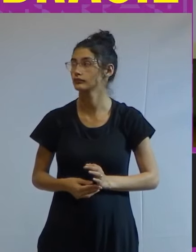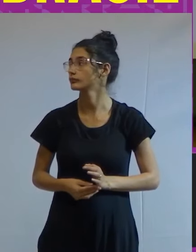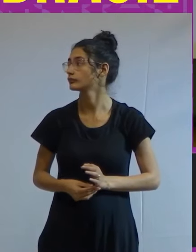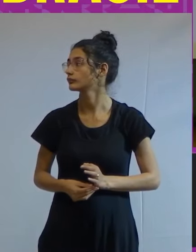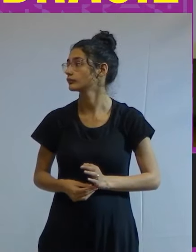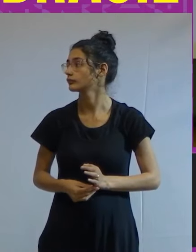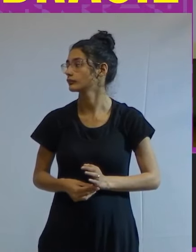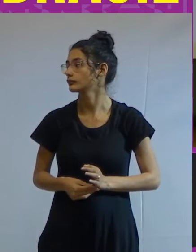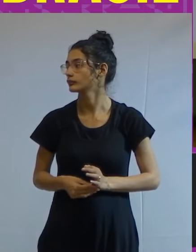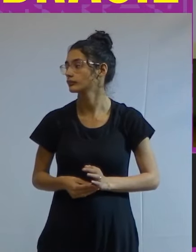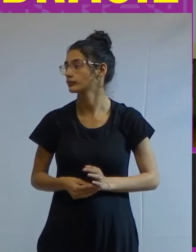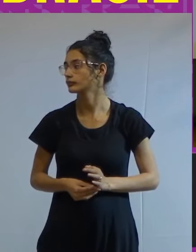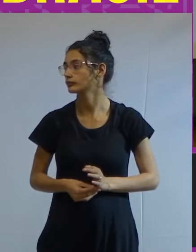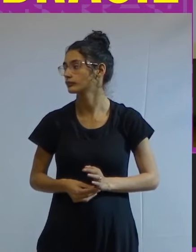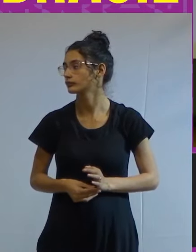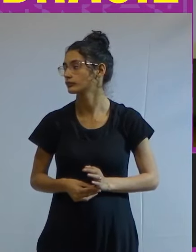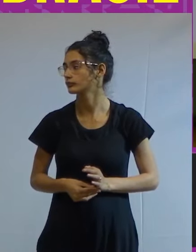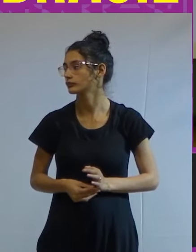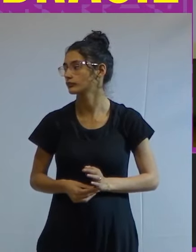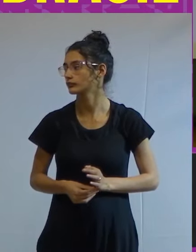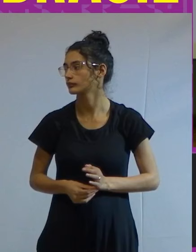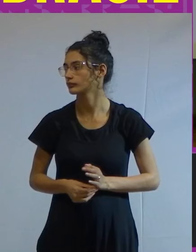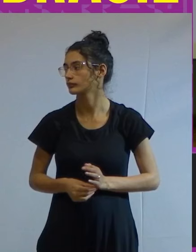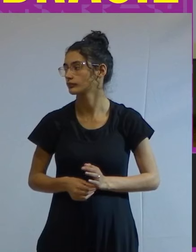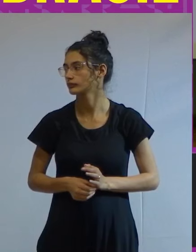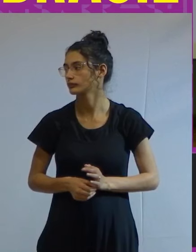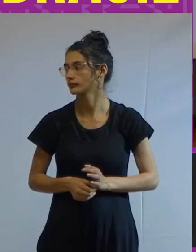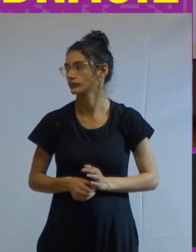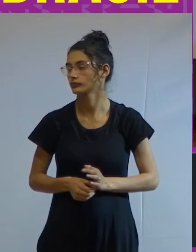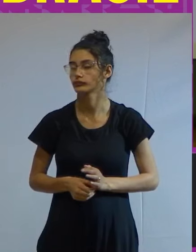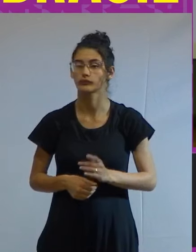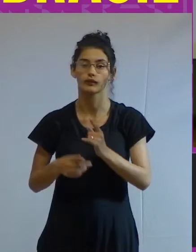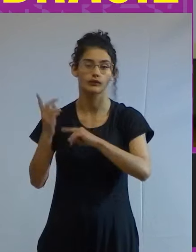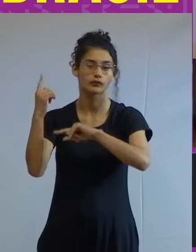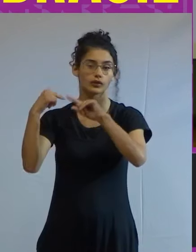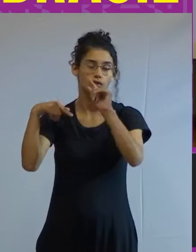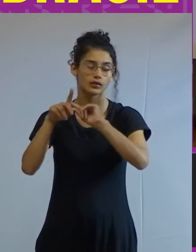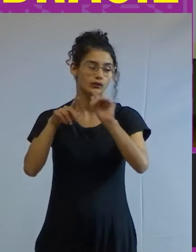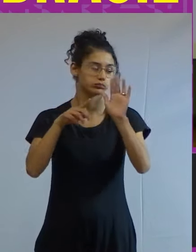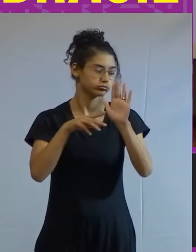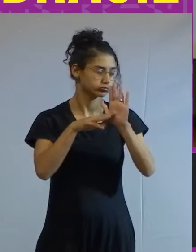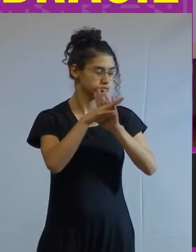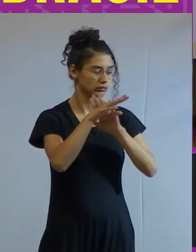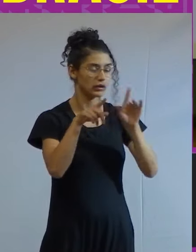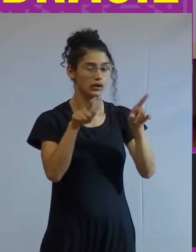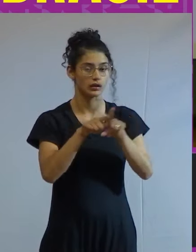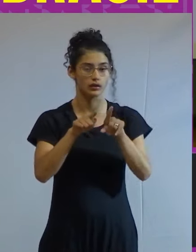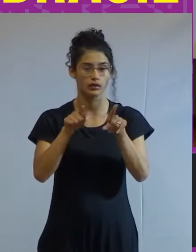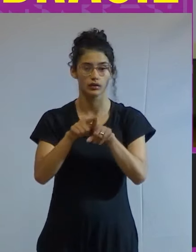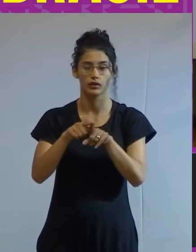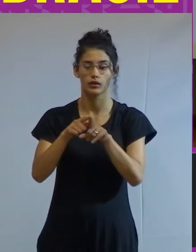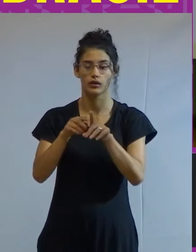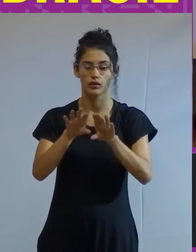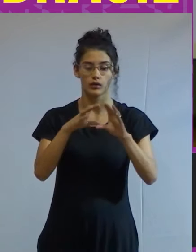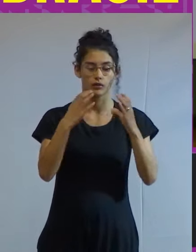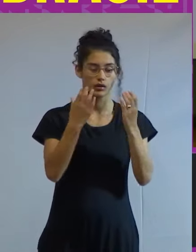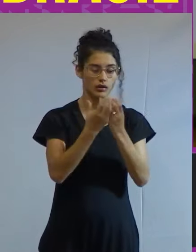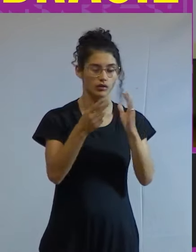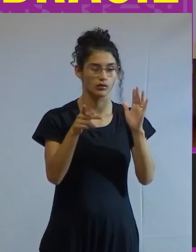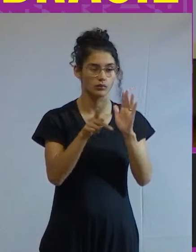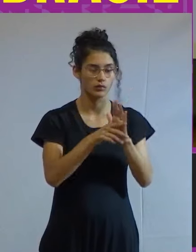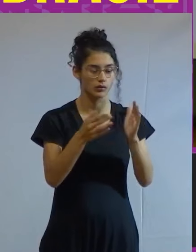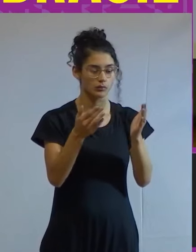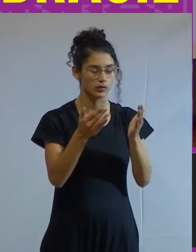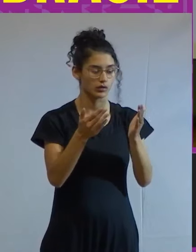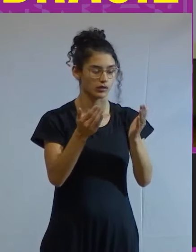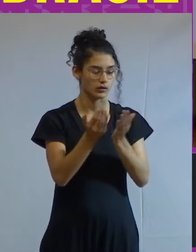evolução demográfica também as comunidades evangélicas tem um